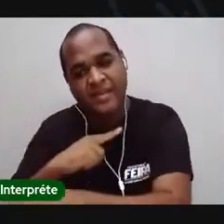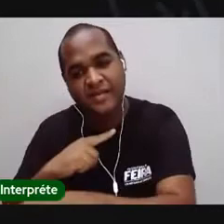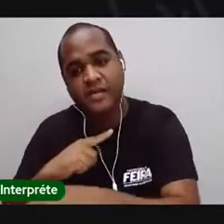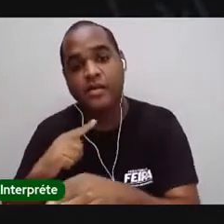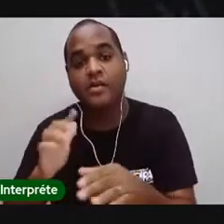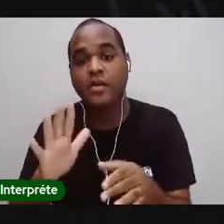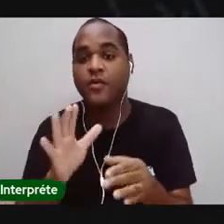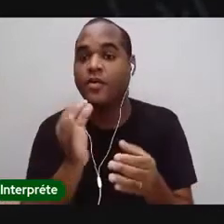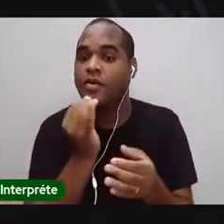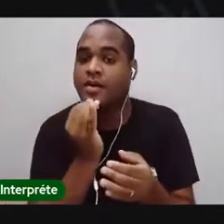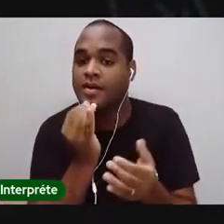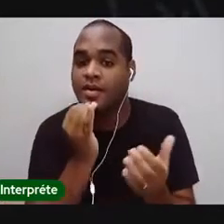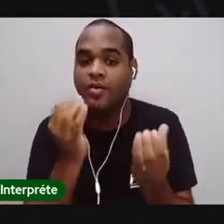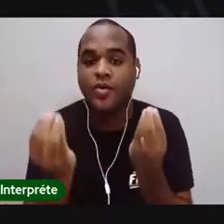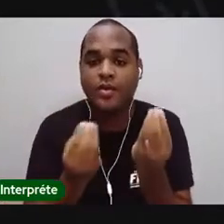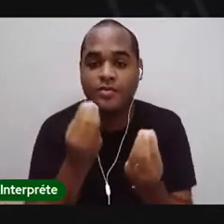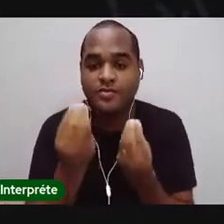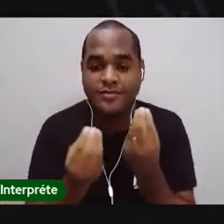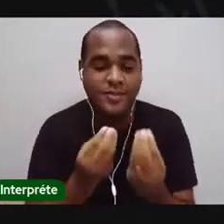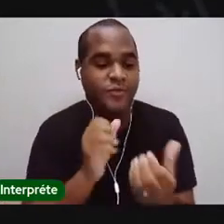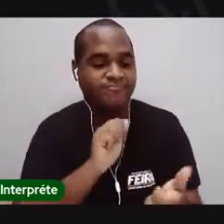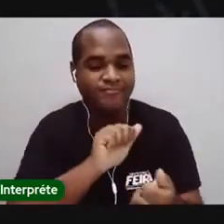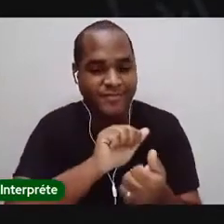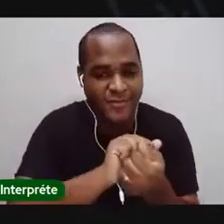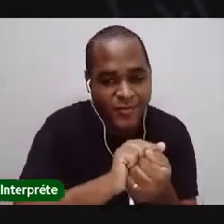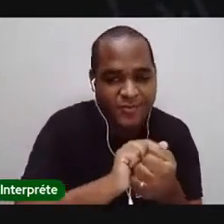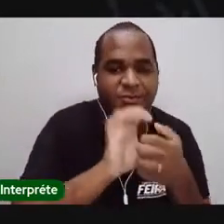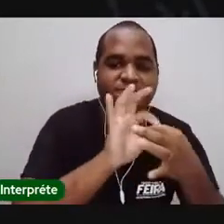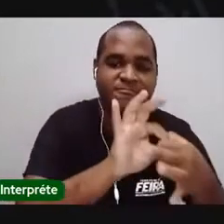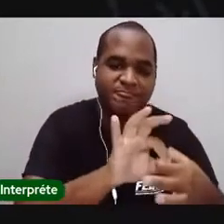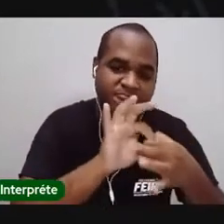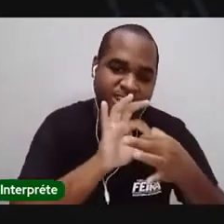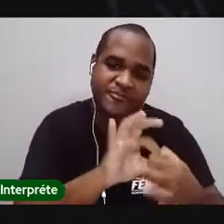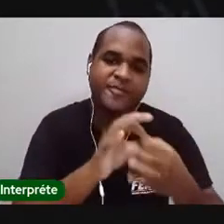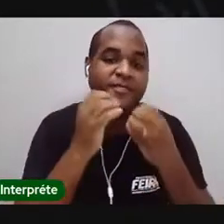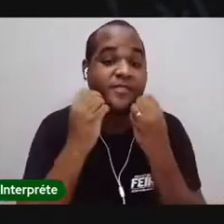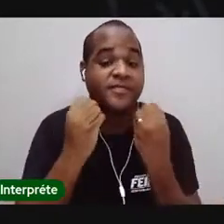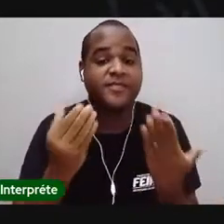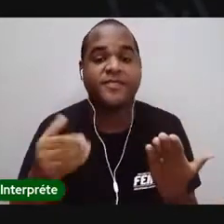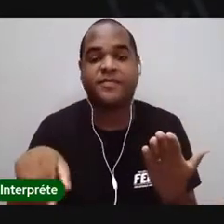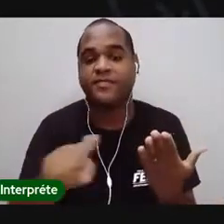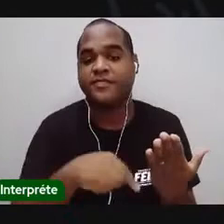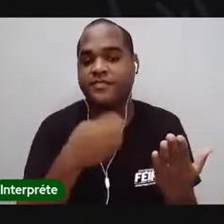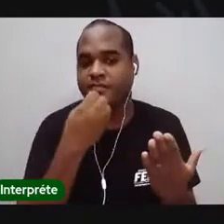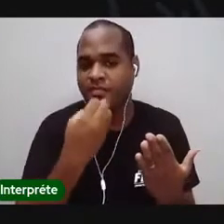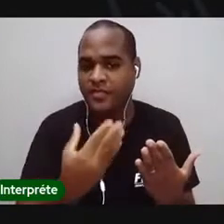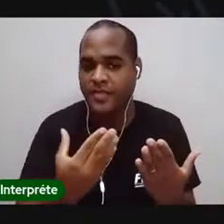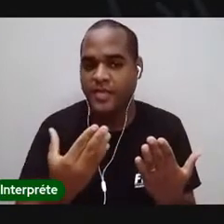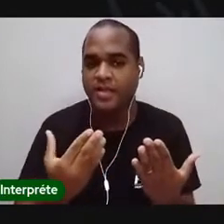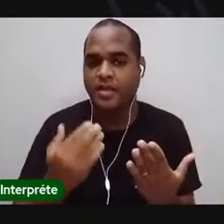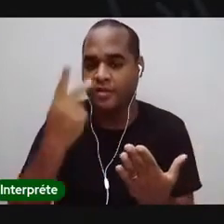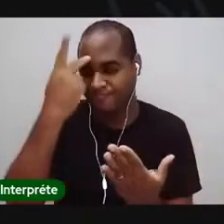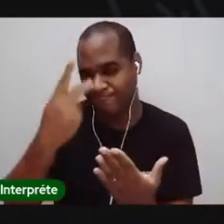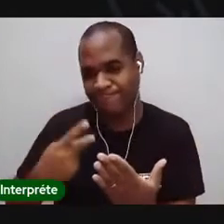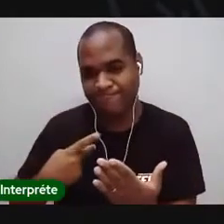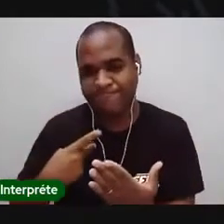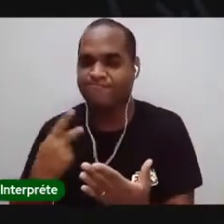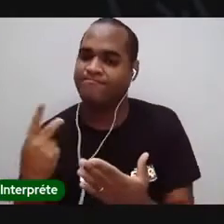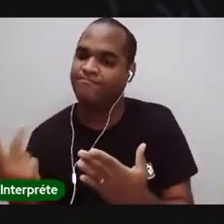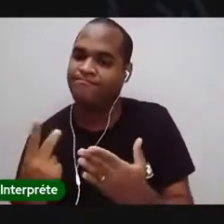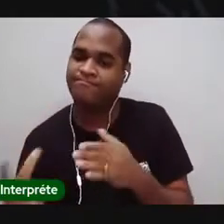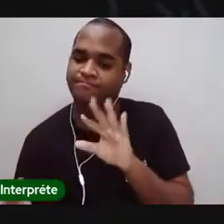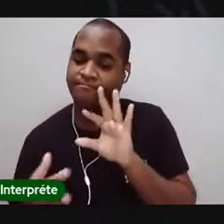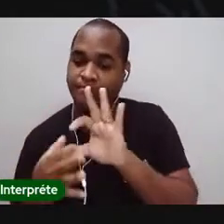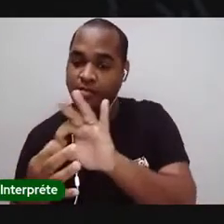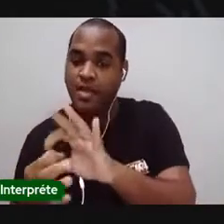os nossos laços afetivos. Vamos manter a nossa coração conectada um com o outro, apesar da